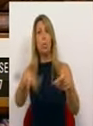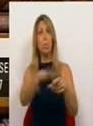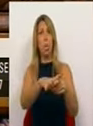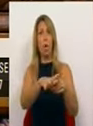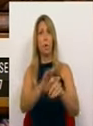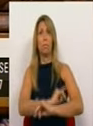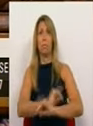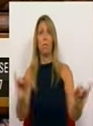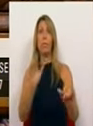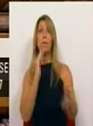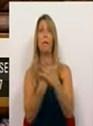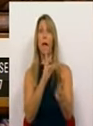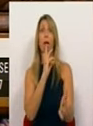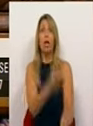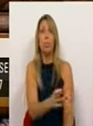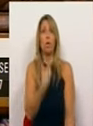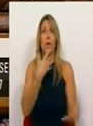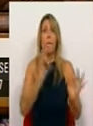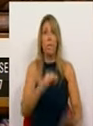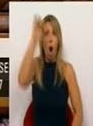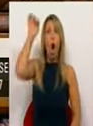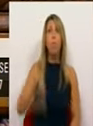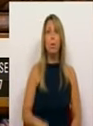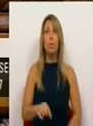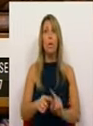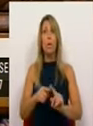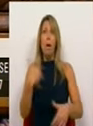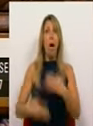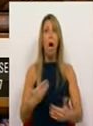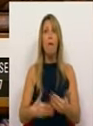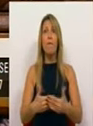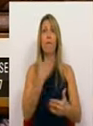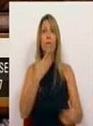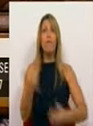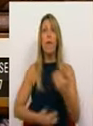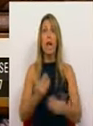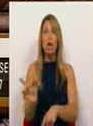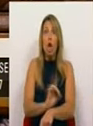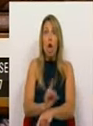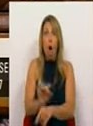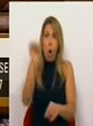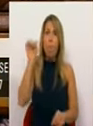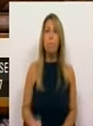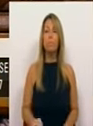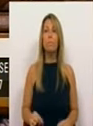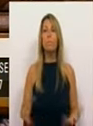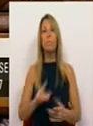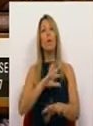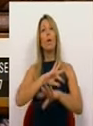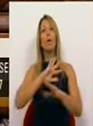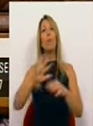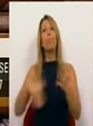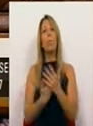resposta que se exige. Pronta, imediata, eficaz e na primeira hora. Outra das propostas que apresentaremos